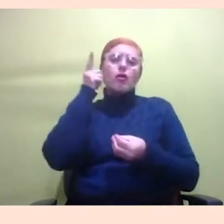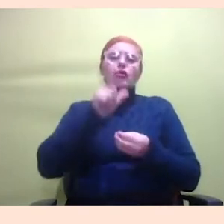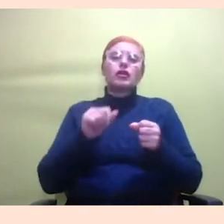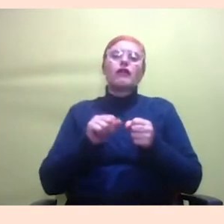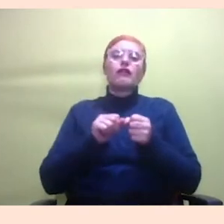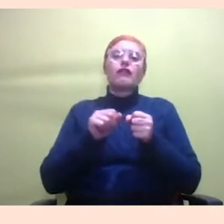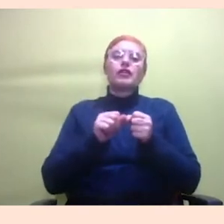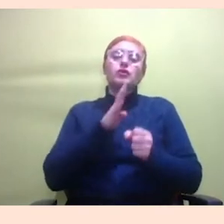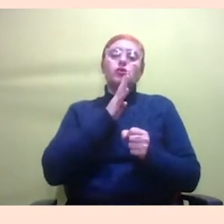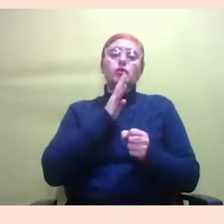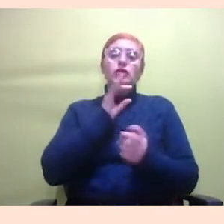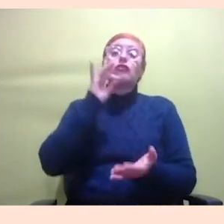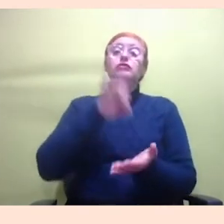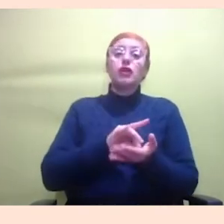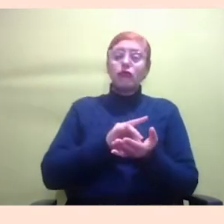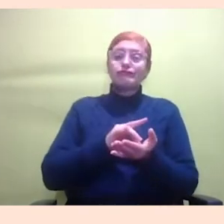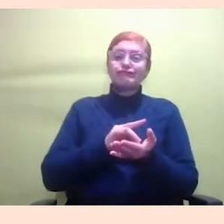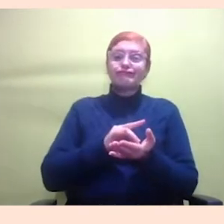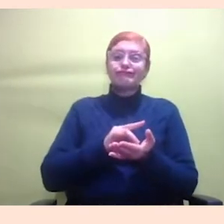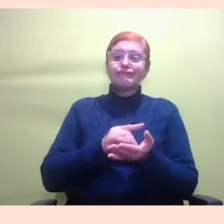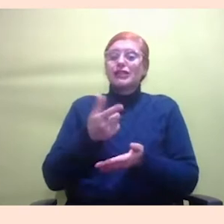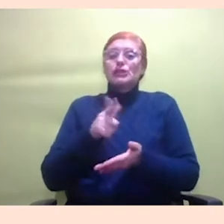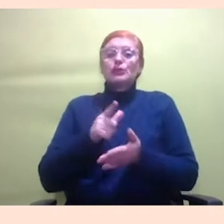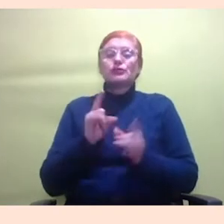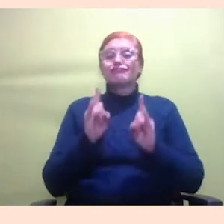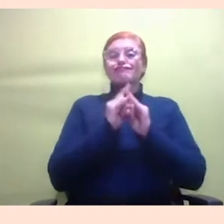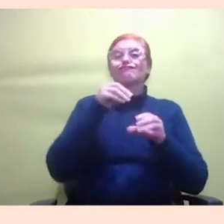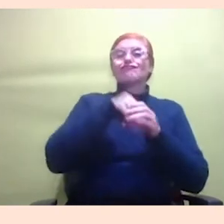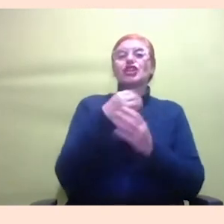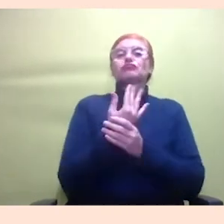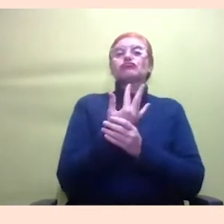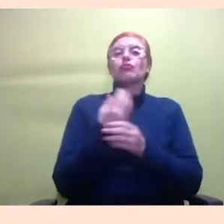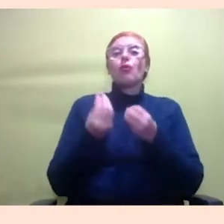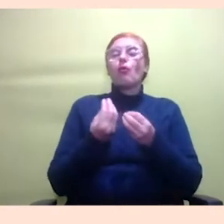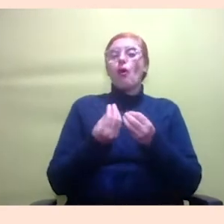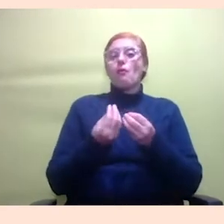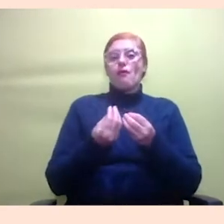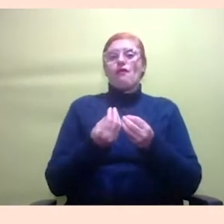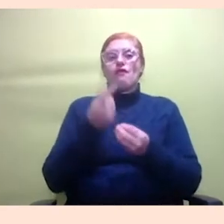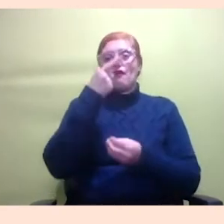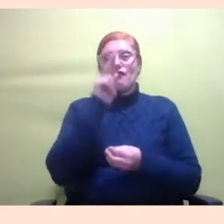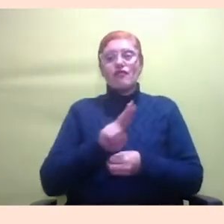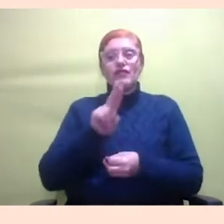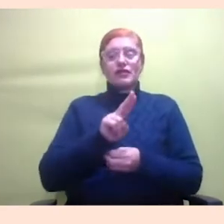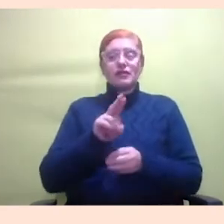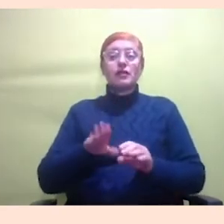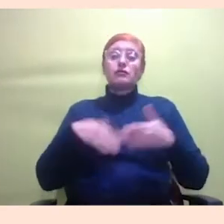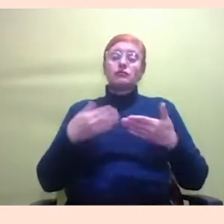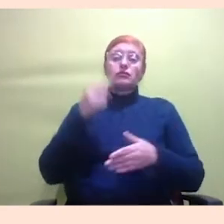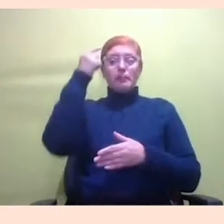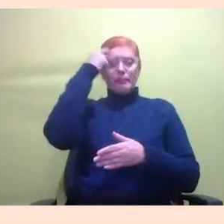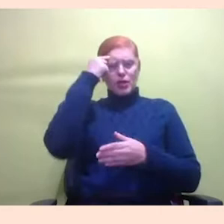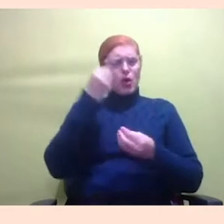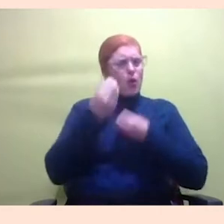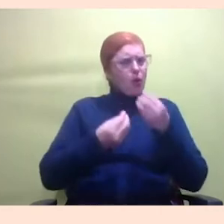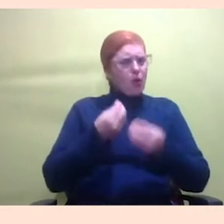mesmo sem essas titulações. Então, esses tempos nós temos trabalhado bastante com isso, pensando também na quantidade de trabalhos que são